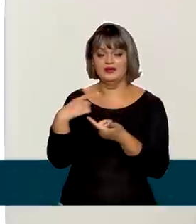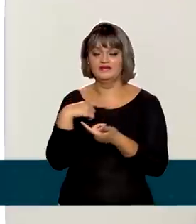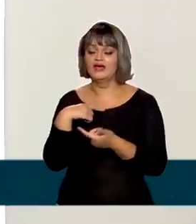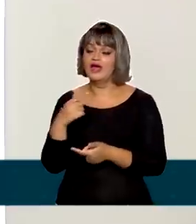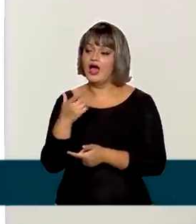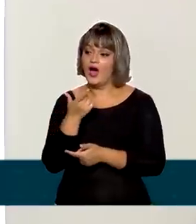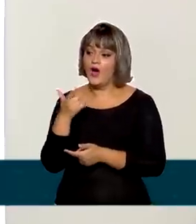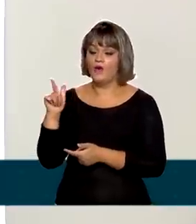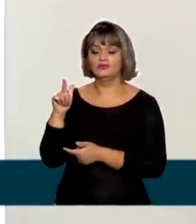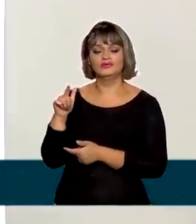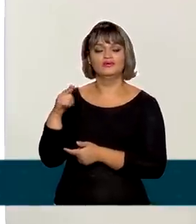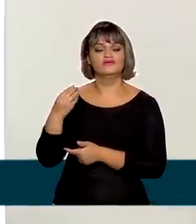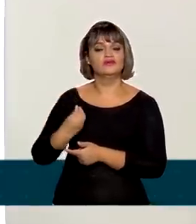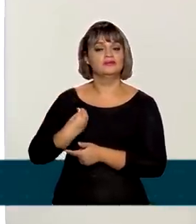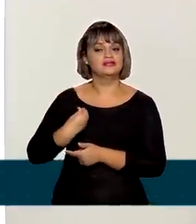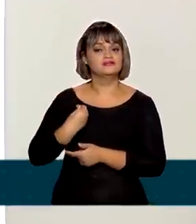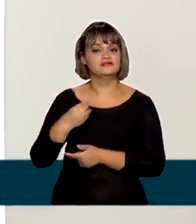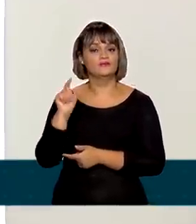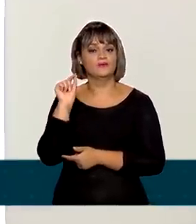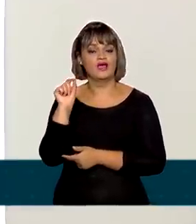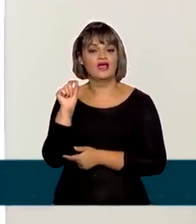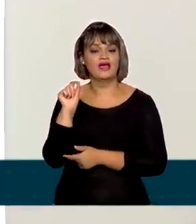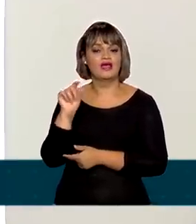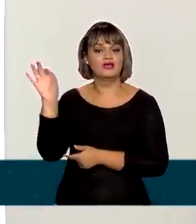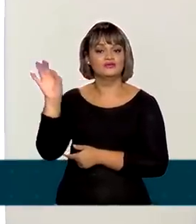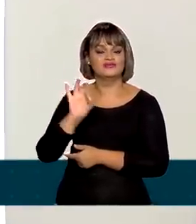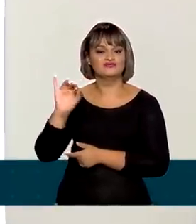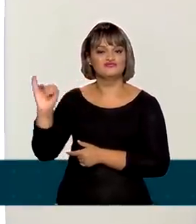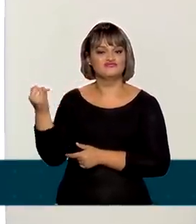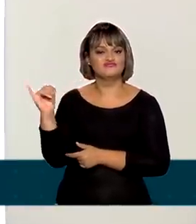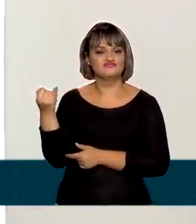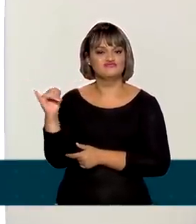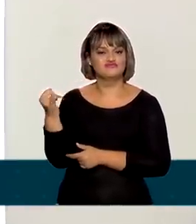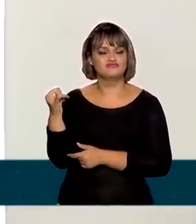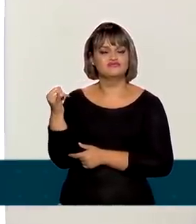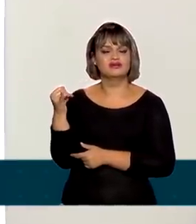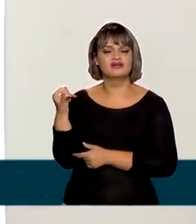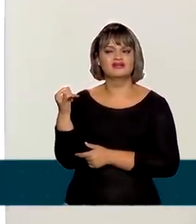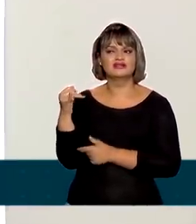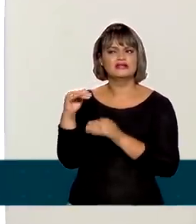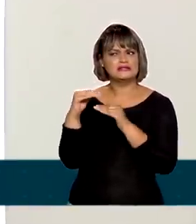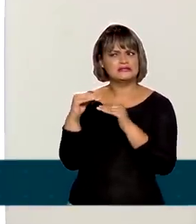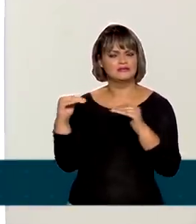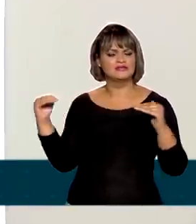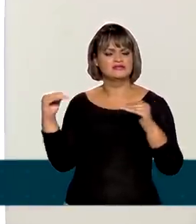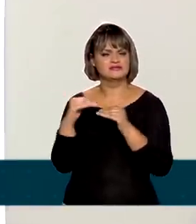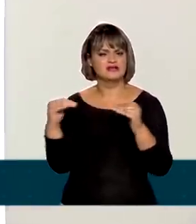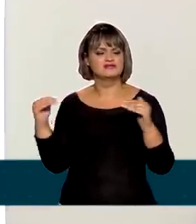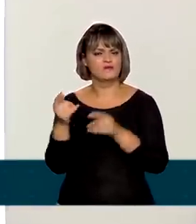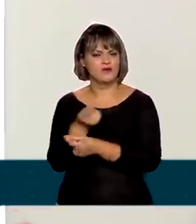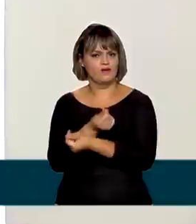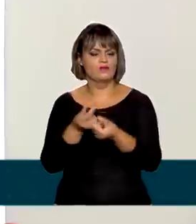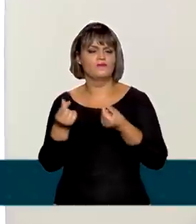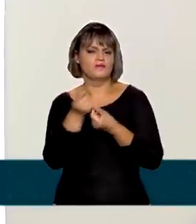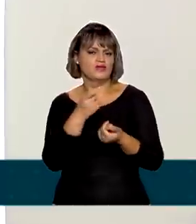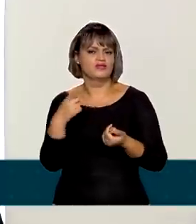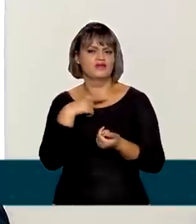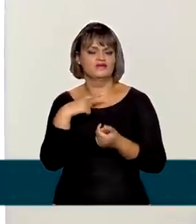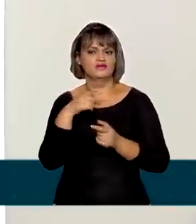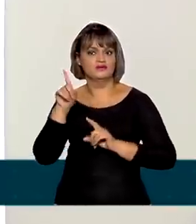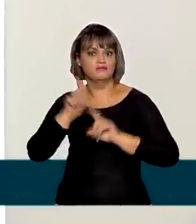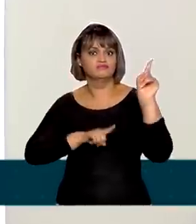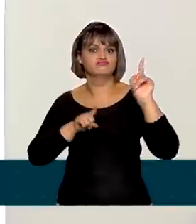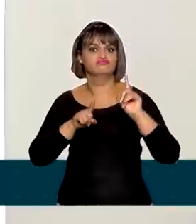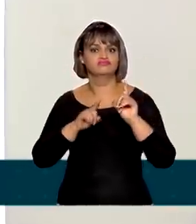a presença do aumento da taxa de juros, uma ligeira estabilização da economia, quando esse boom